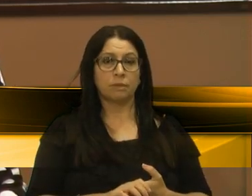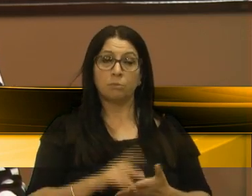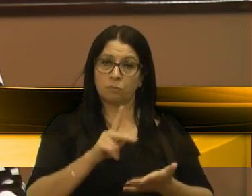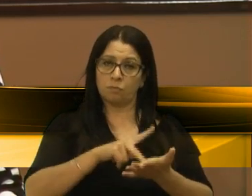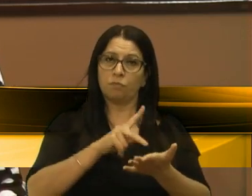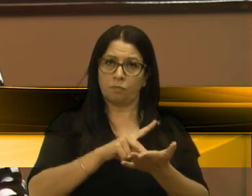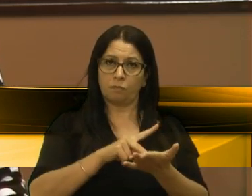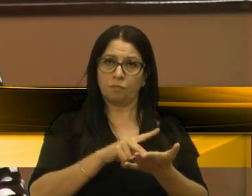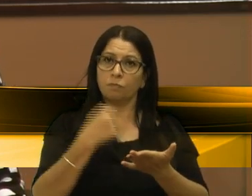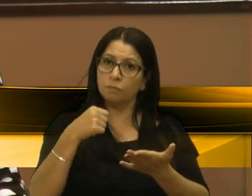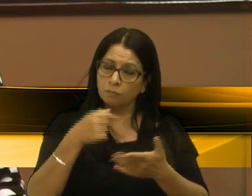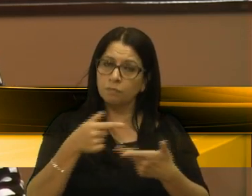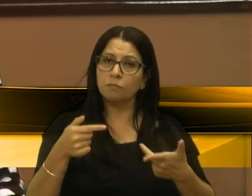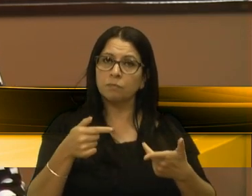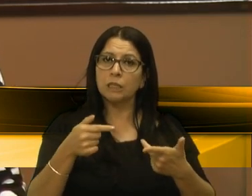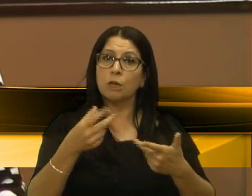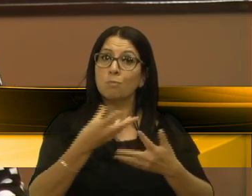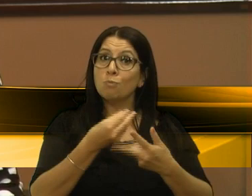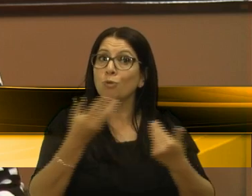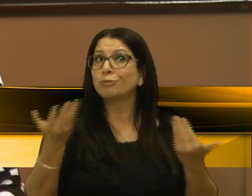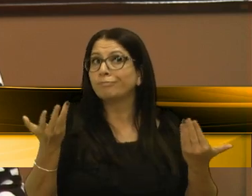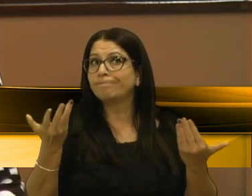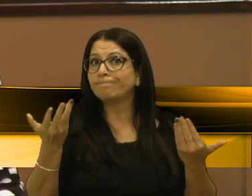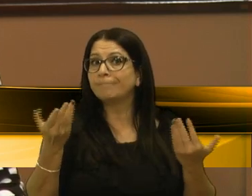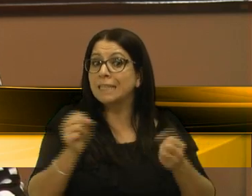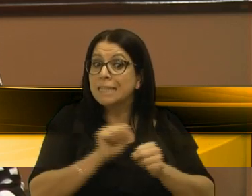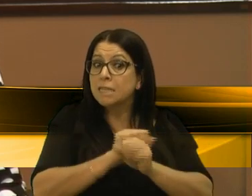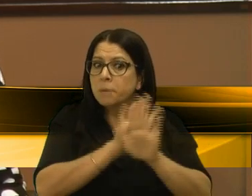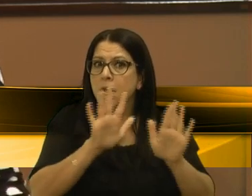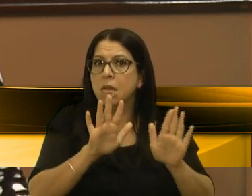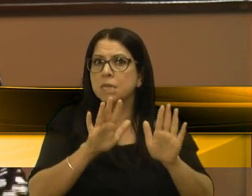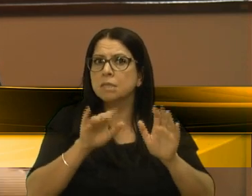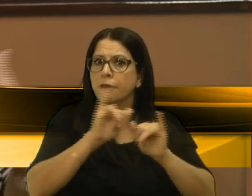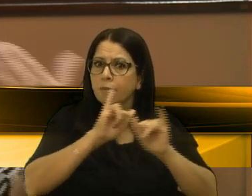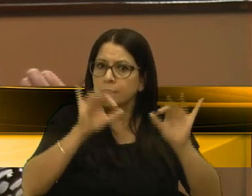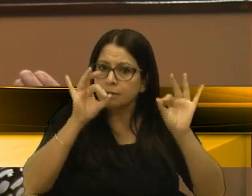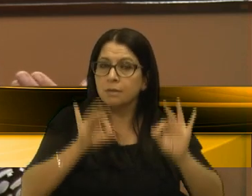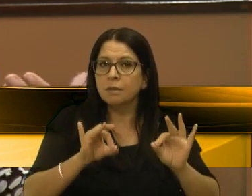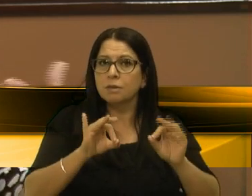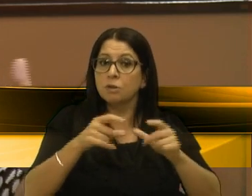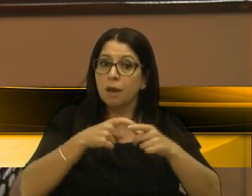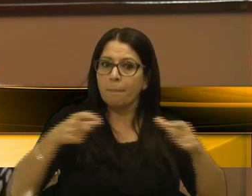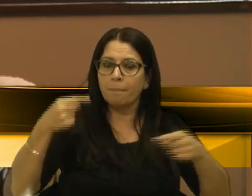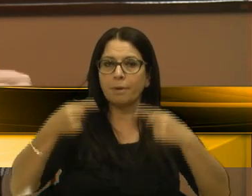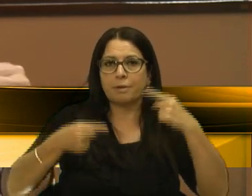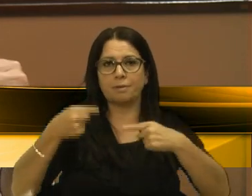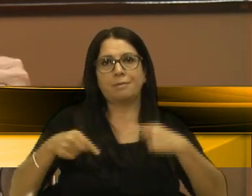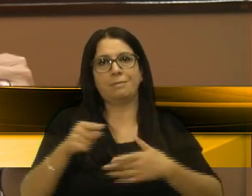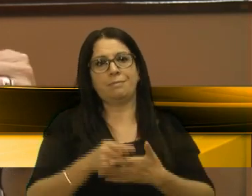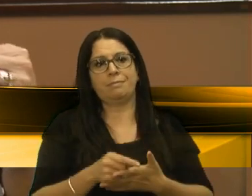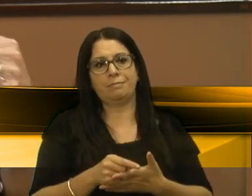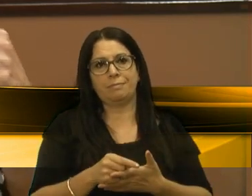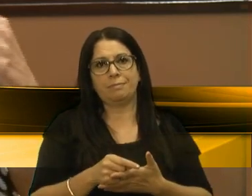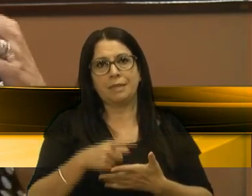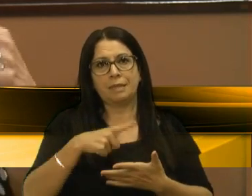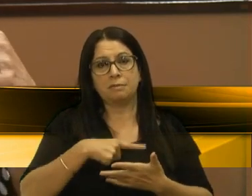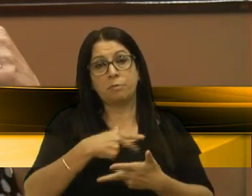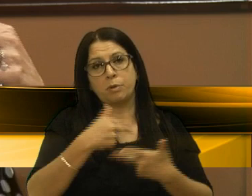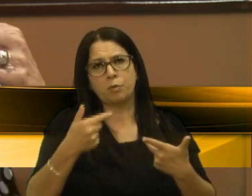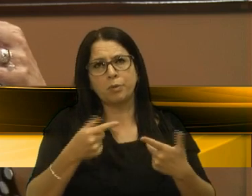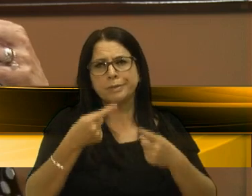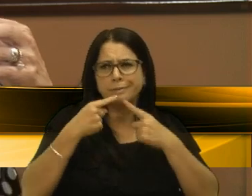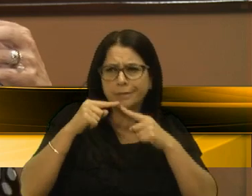fato, precisa de muita transparência e de ampliar o debate. E tem algumas